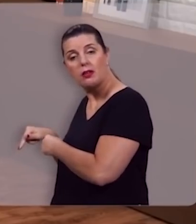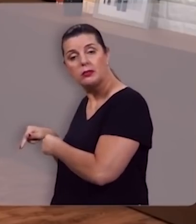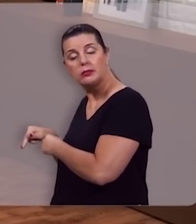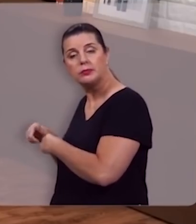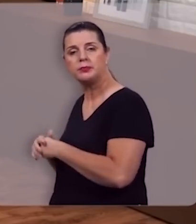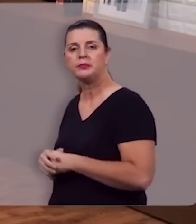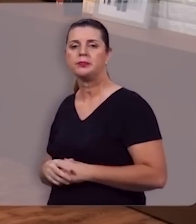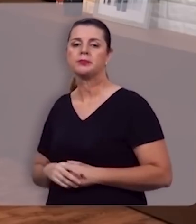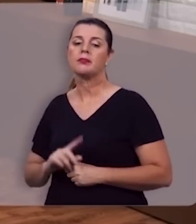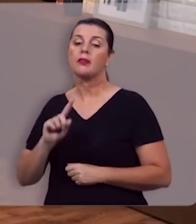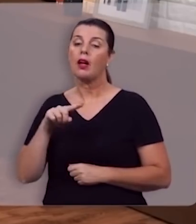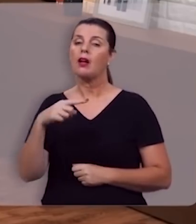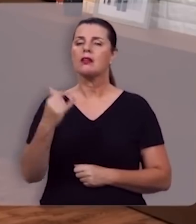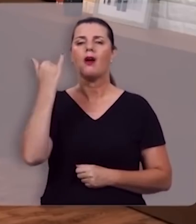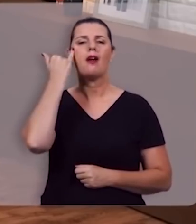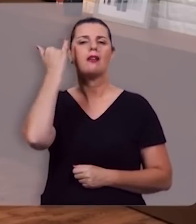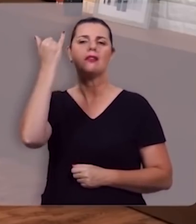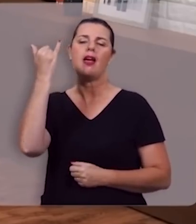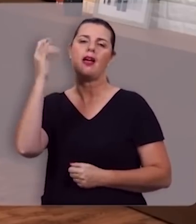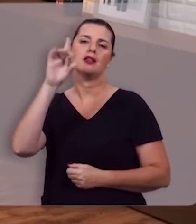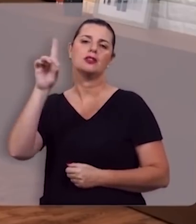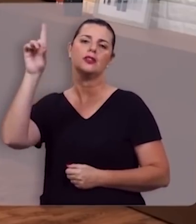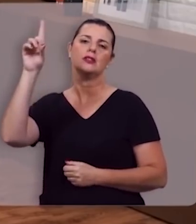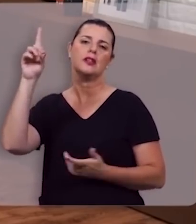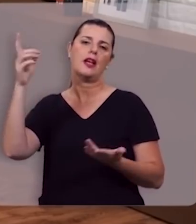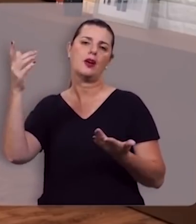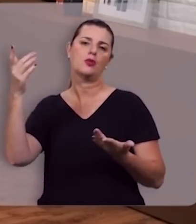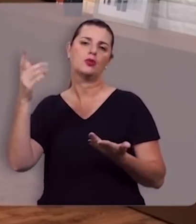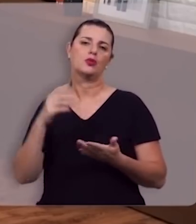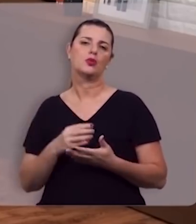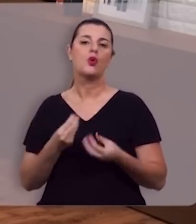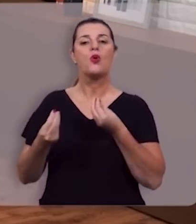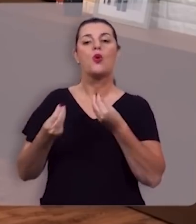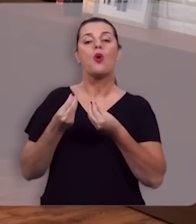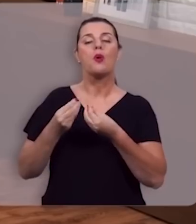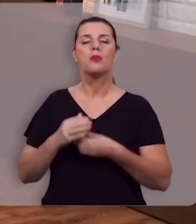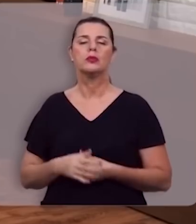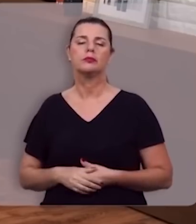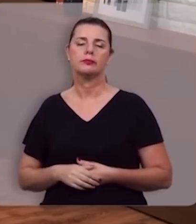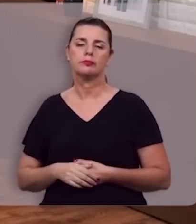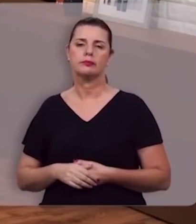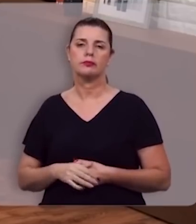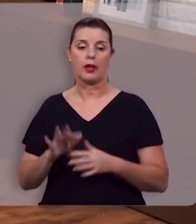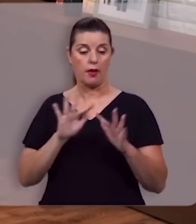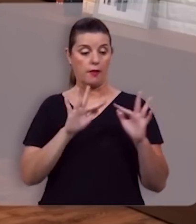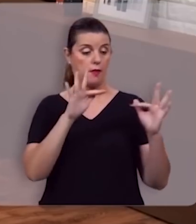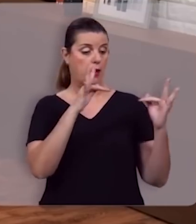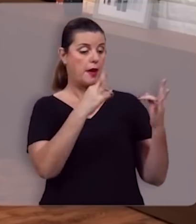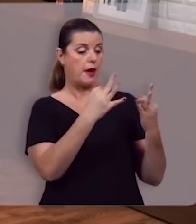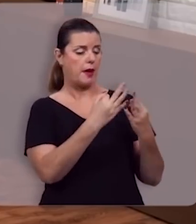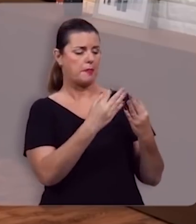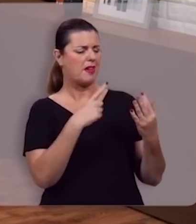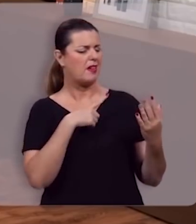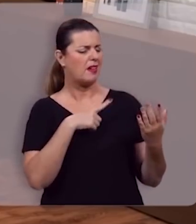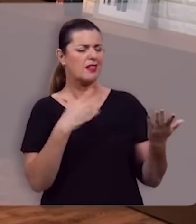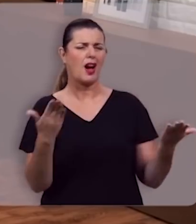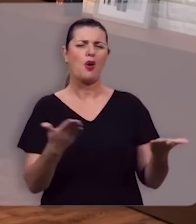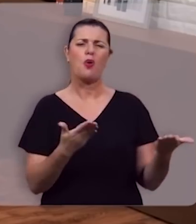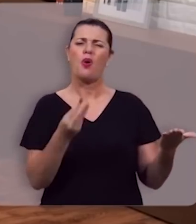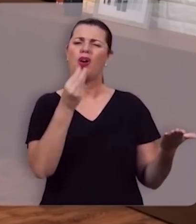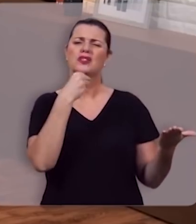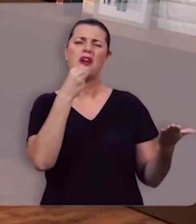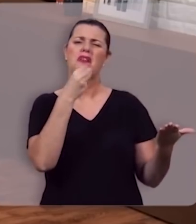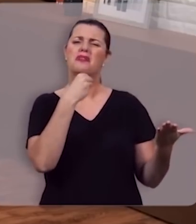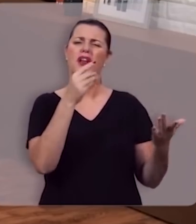então este é o ideal de Deus este é o padrão de Deus a família está tão adoecida os casamentos